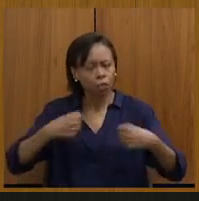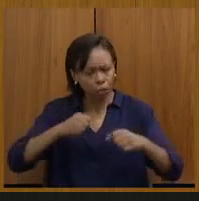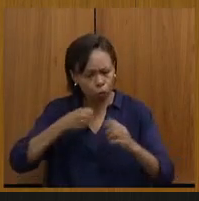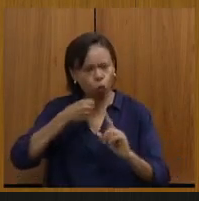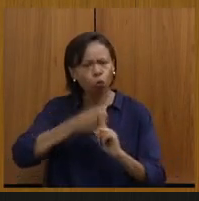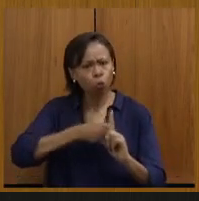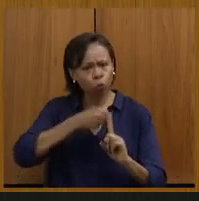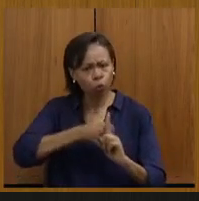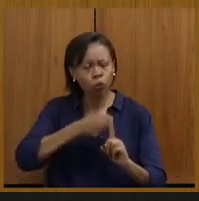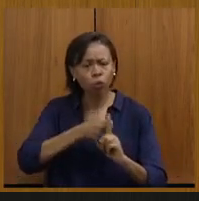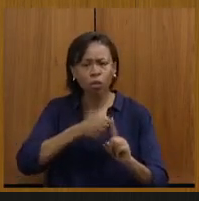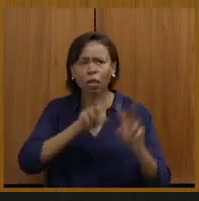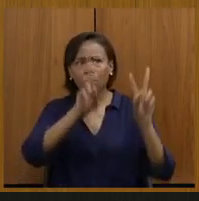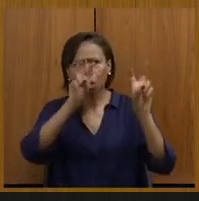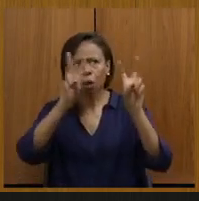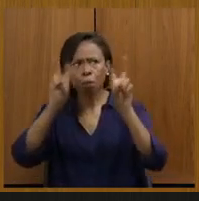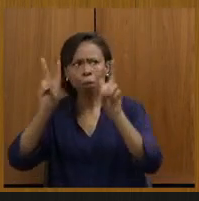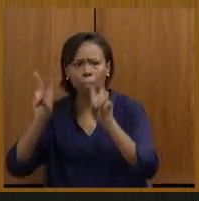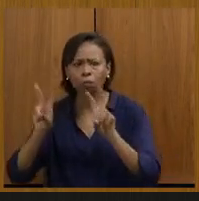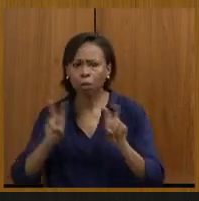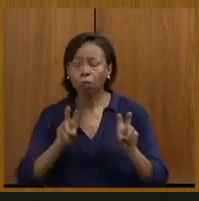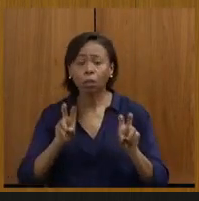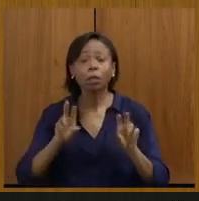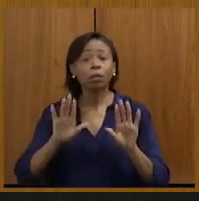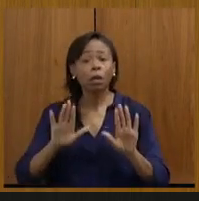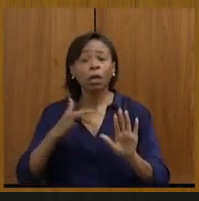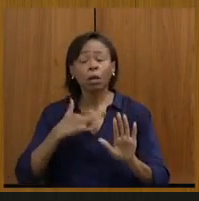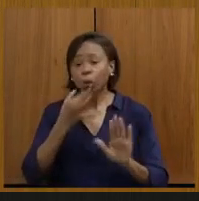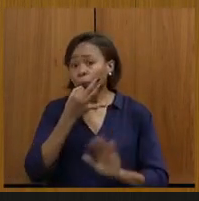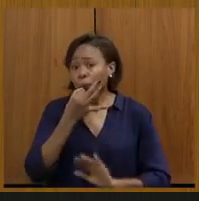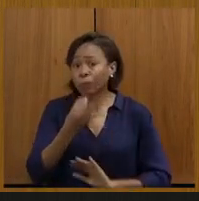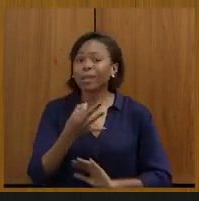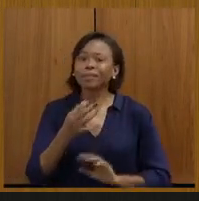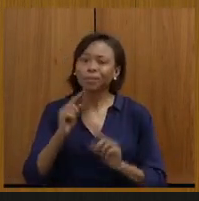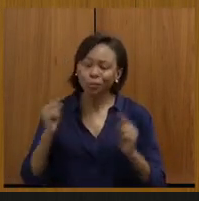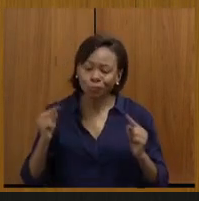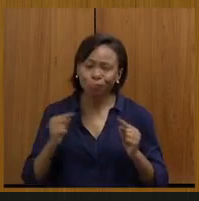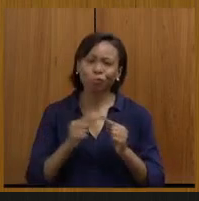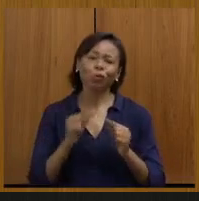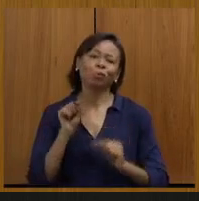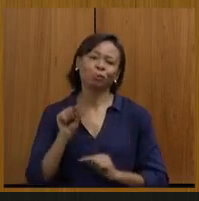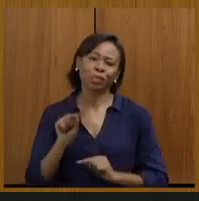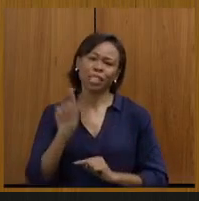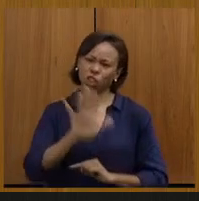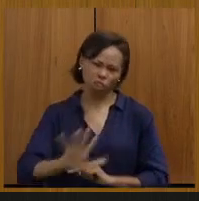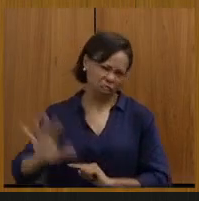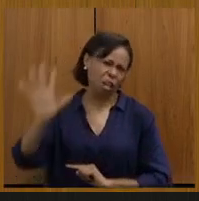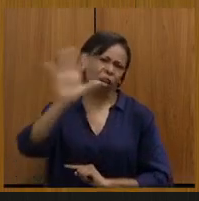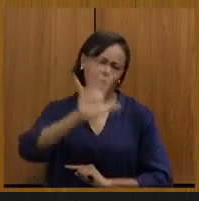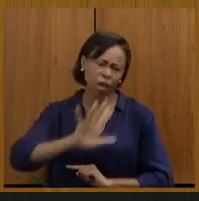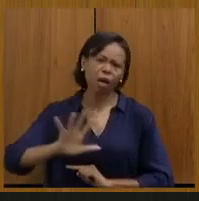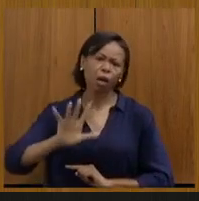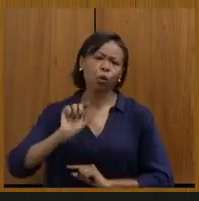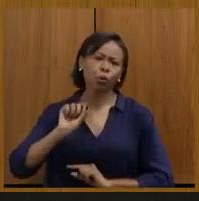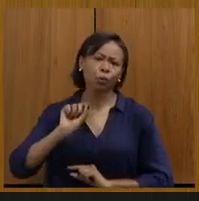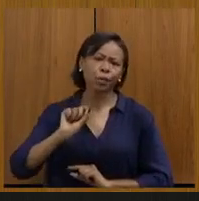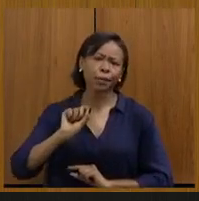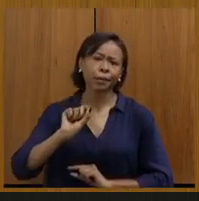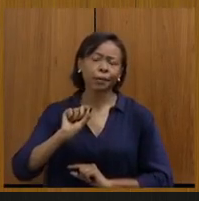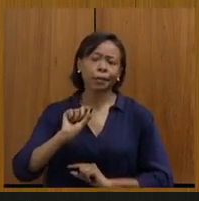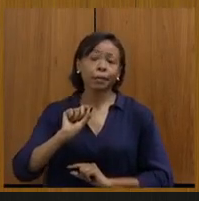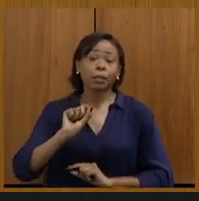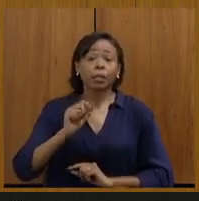as questões todas. E o meu comentário vem exatamente nesse sentido, nessa questão mais geral, sem perder de vista